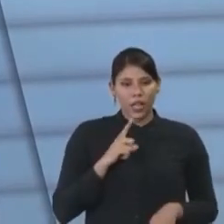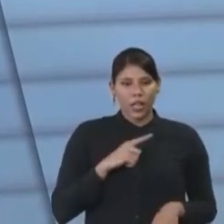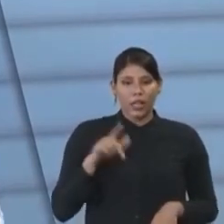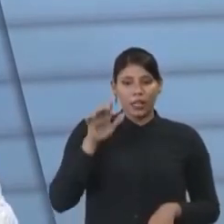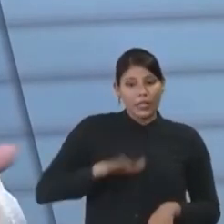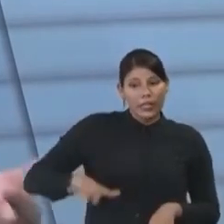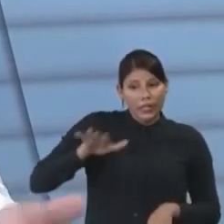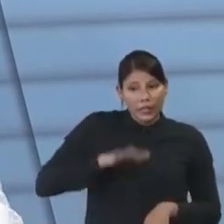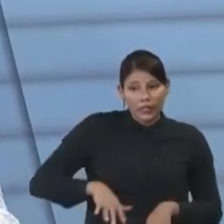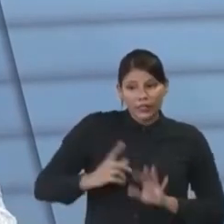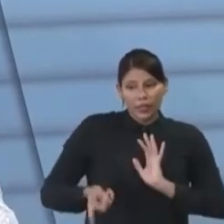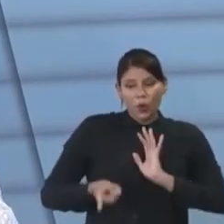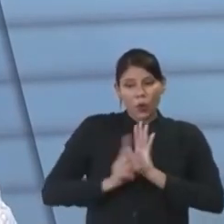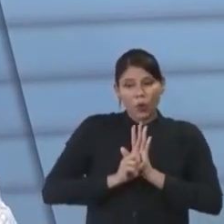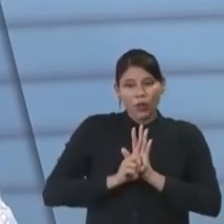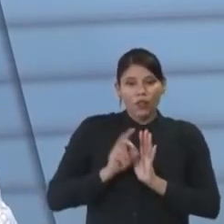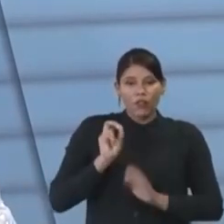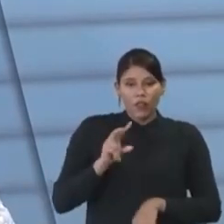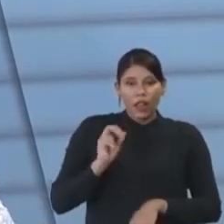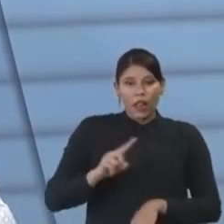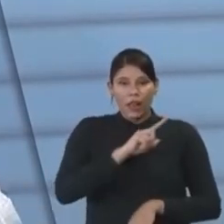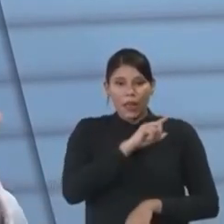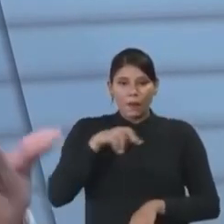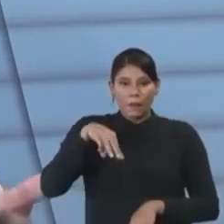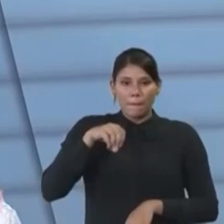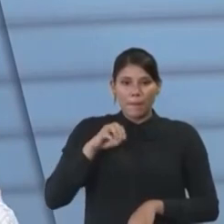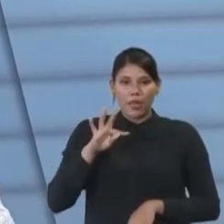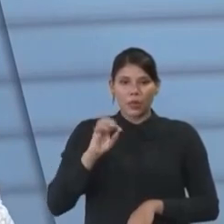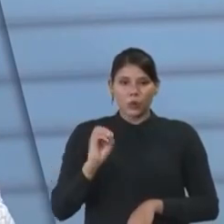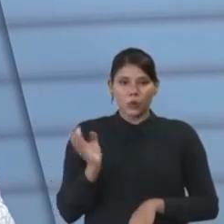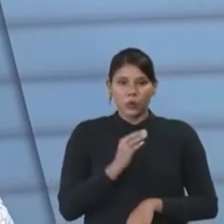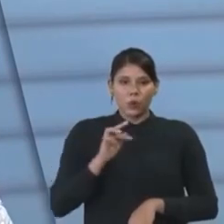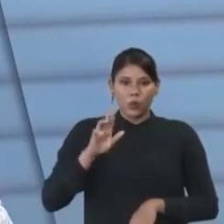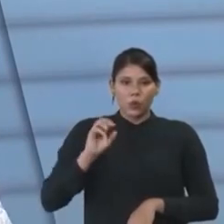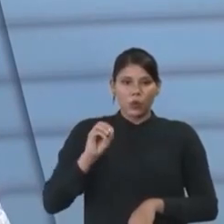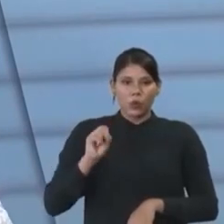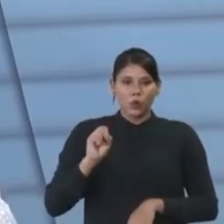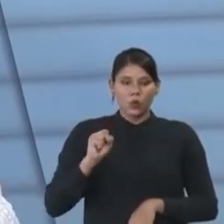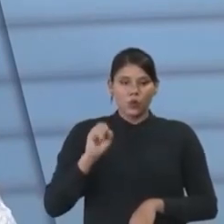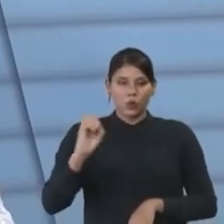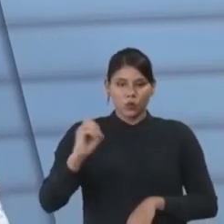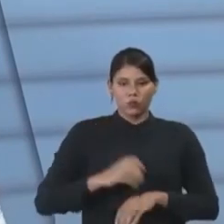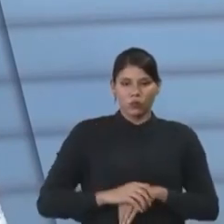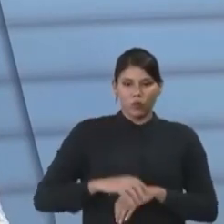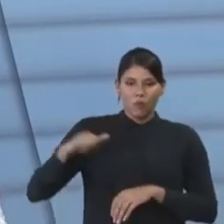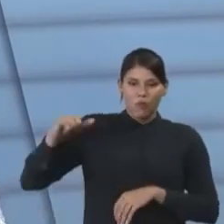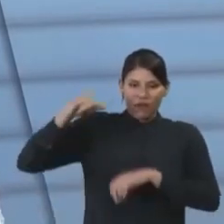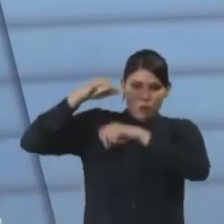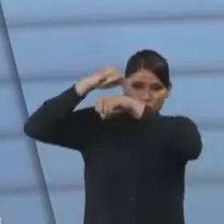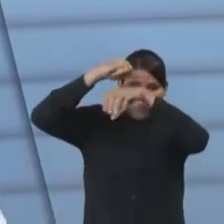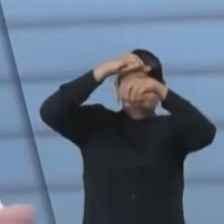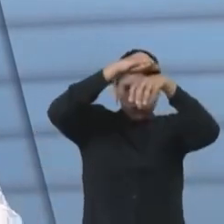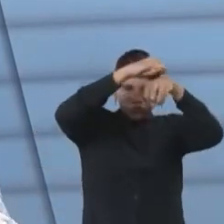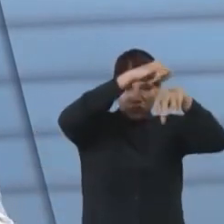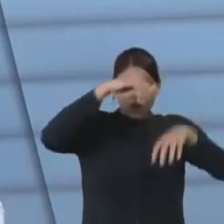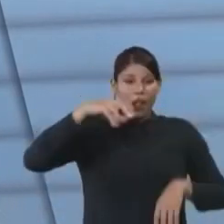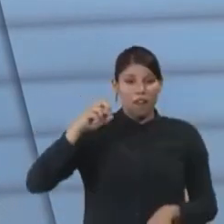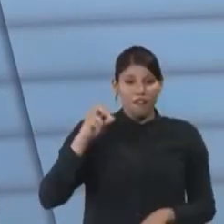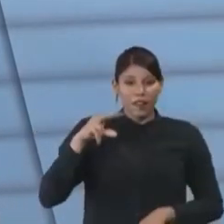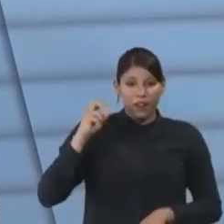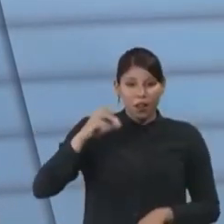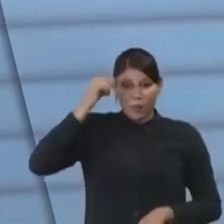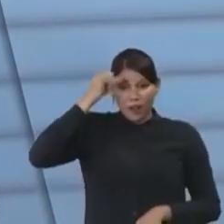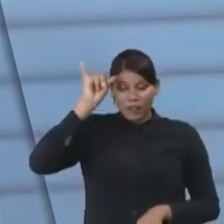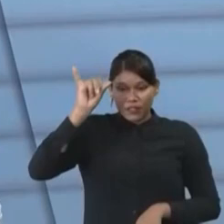crianças que foram contaminadas lá no Mato Grosso, que o avião foi pulverizado. Solta ali o vento prazer. O vento não